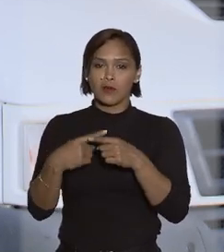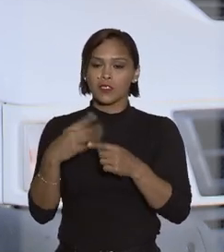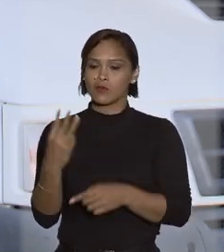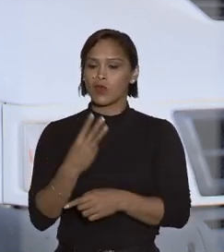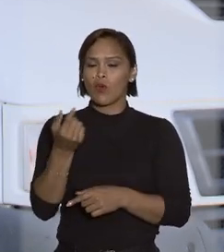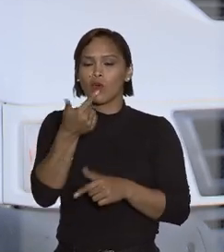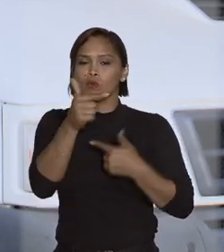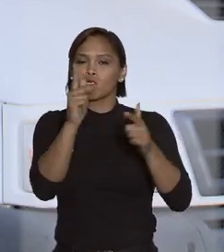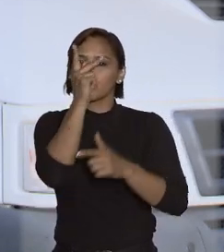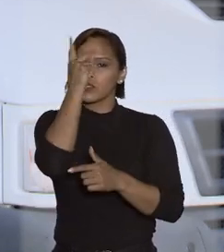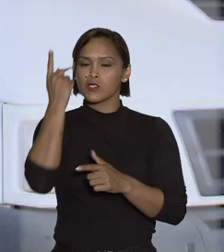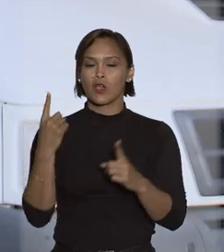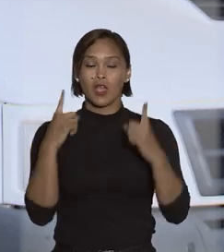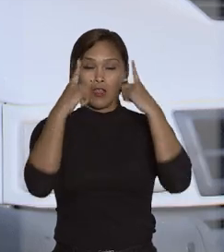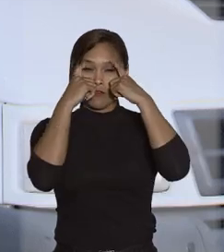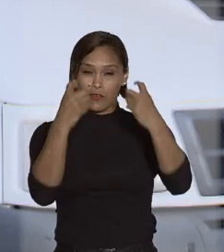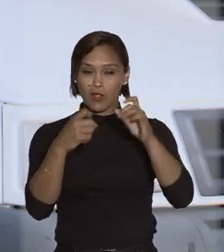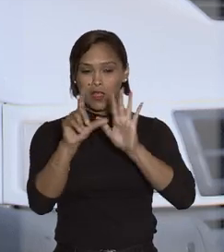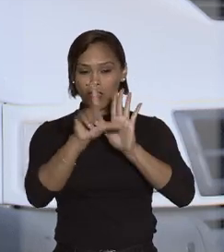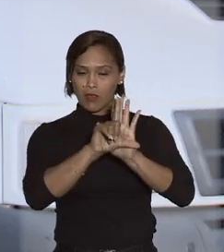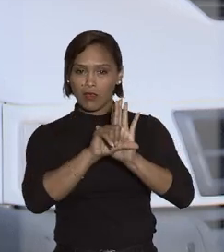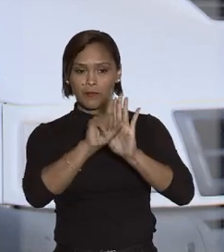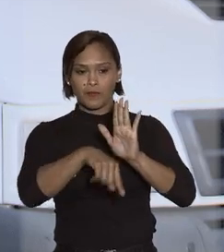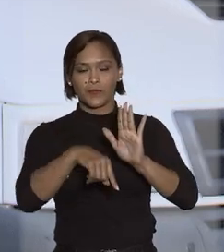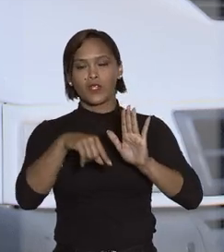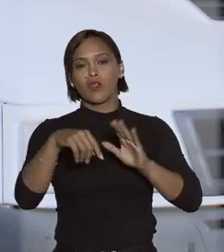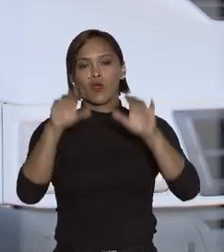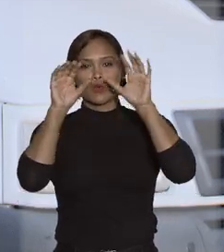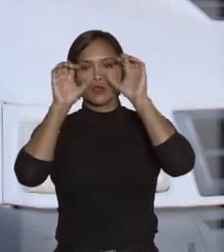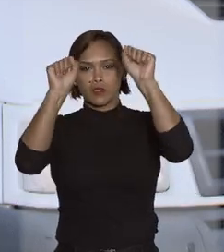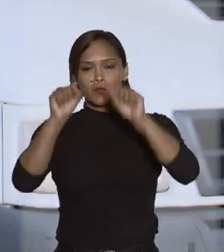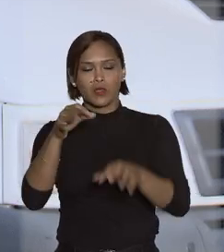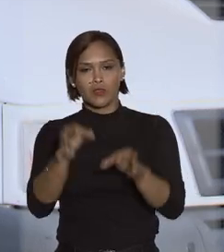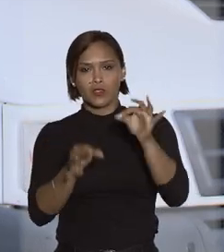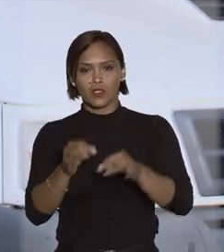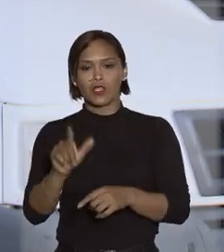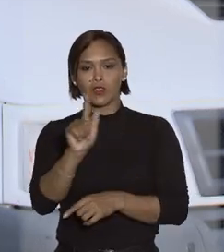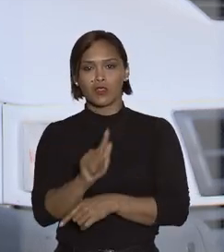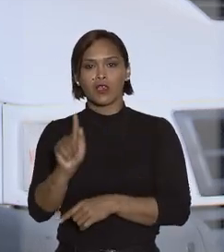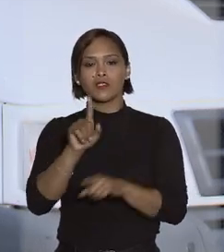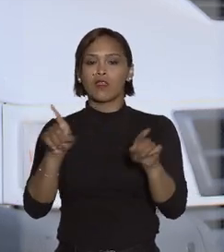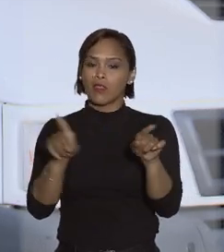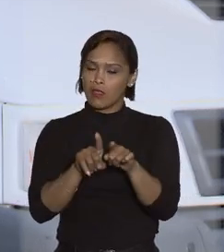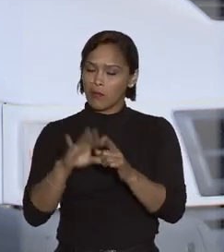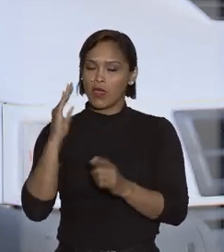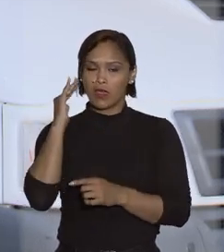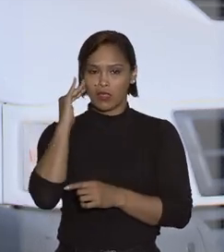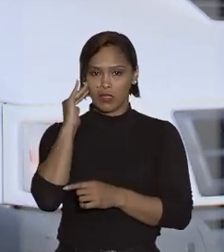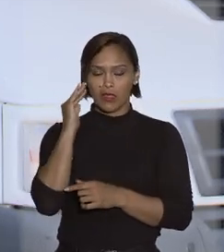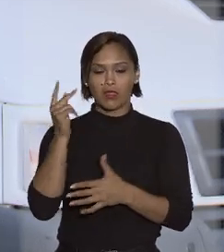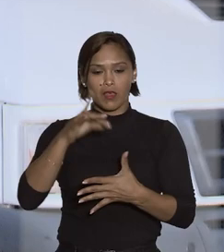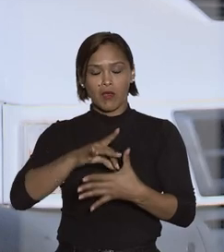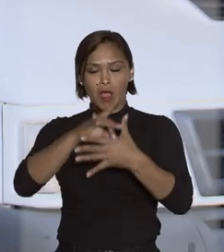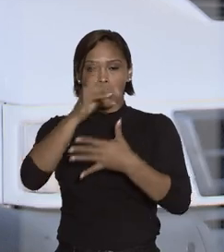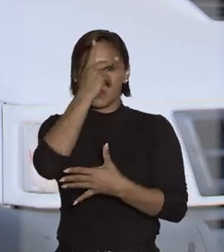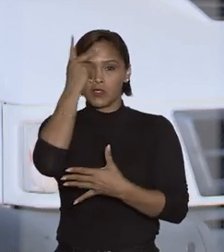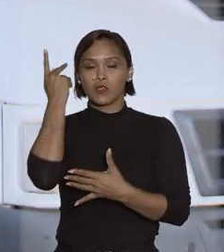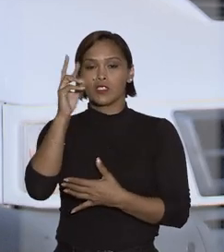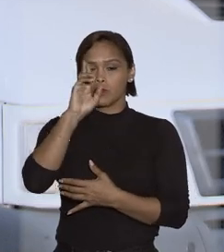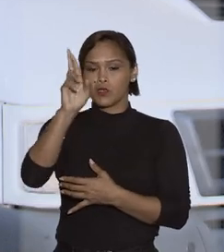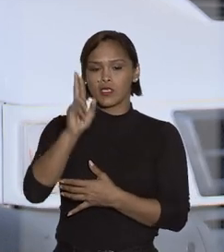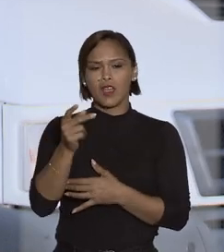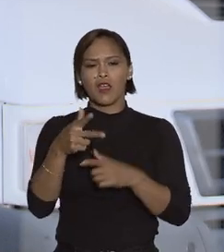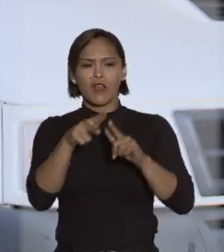terceiro, o que violaria a previsão legal. O TJ Goiano também considerou que o titular, apesar da inadimplência,